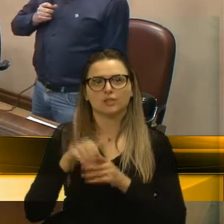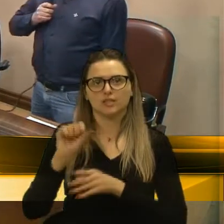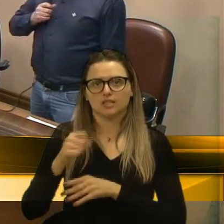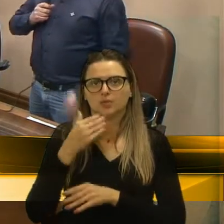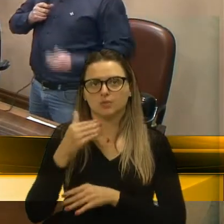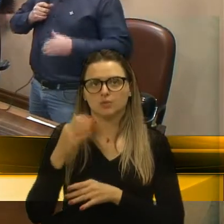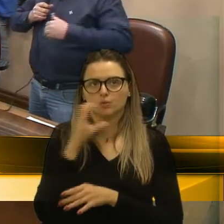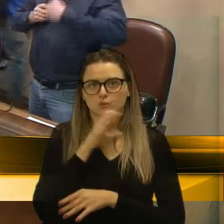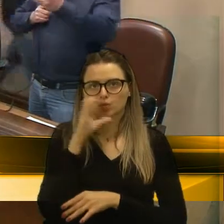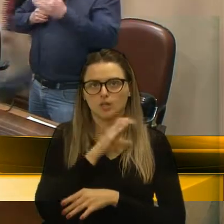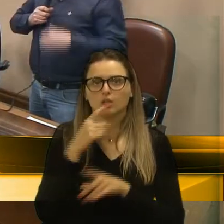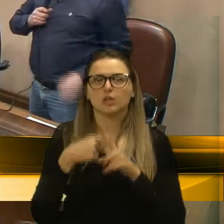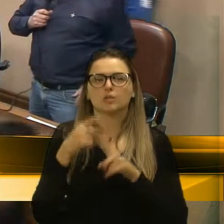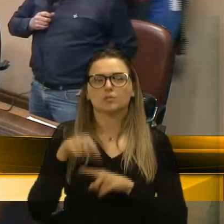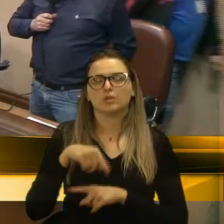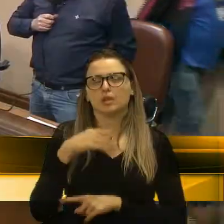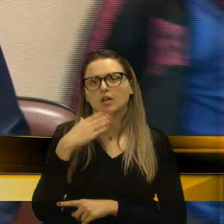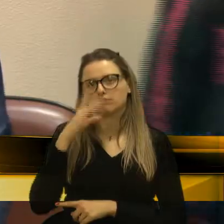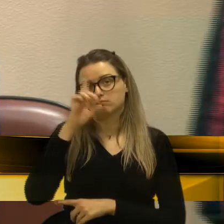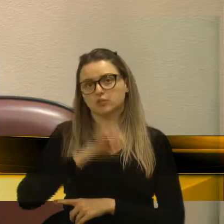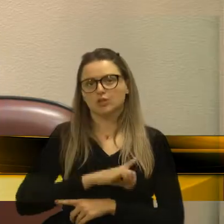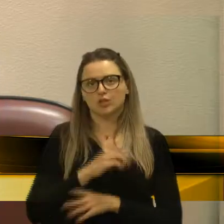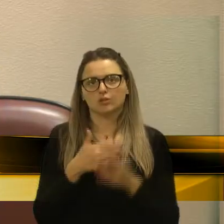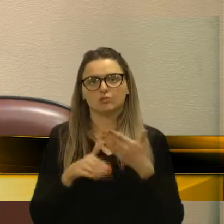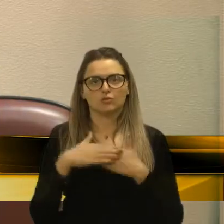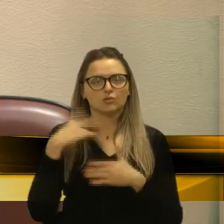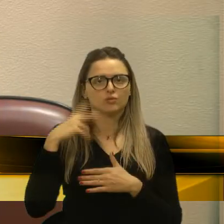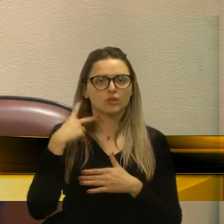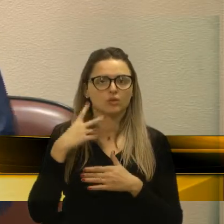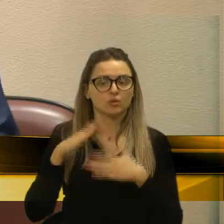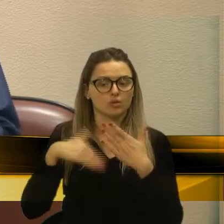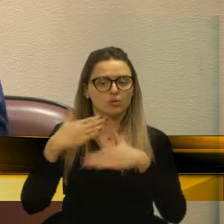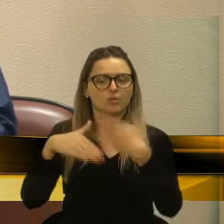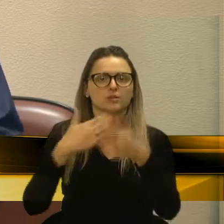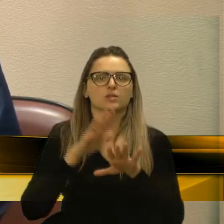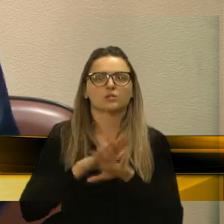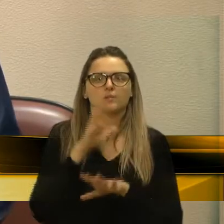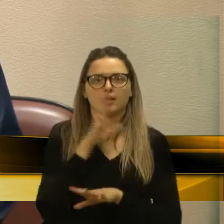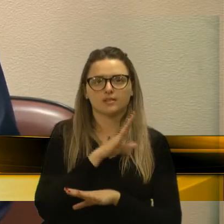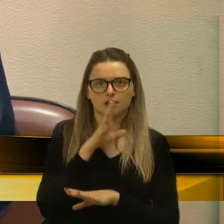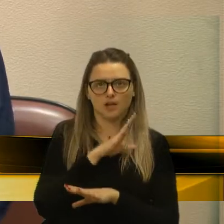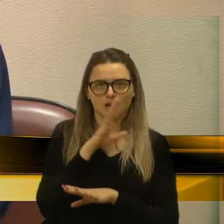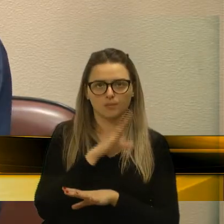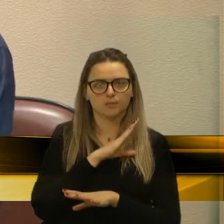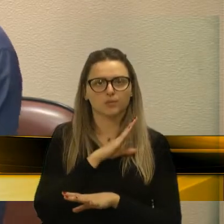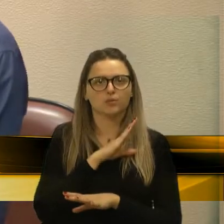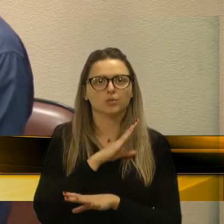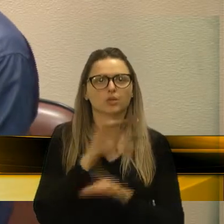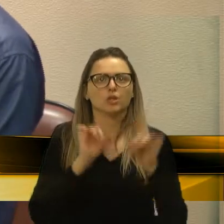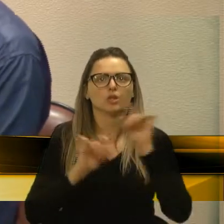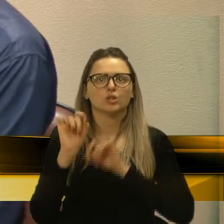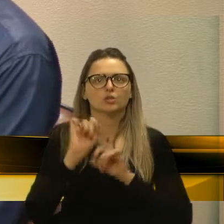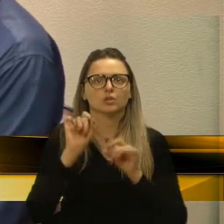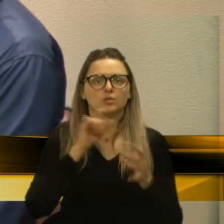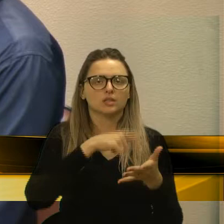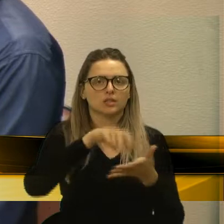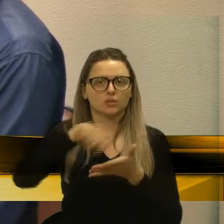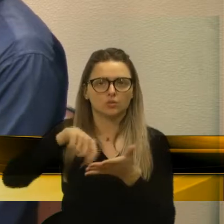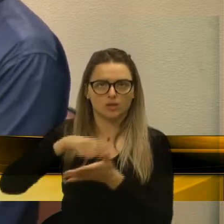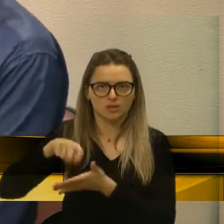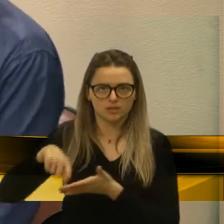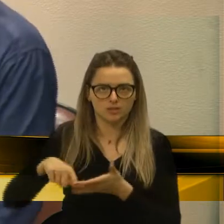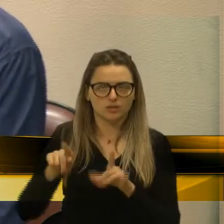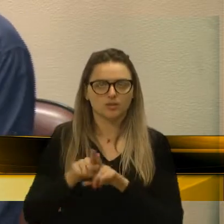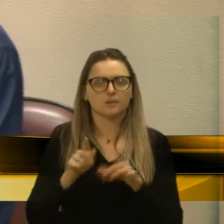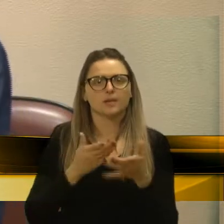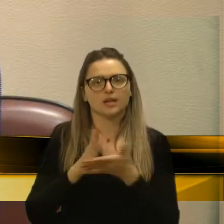mas acho que é um direito dos vereadores de tocar rápido, ainda mais com a questão de várias assinaturas e a probabilidade